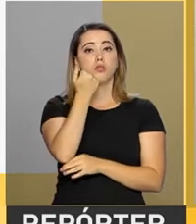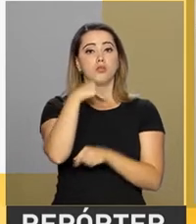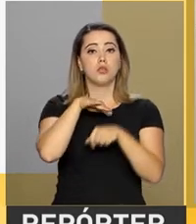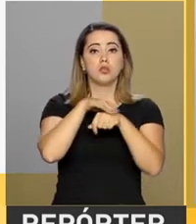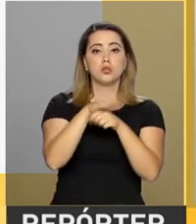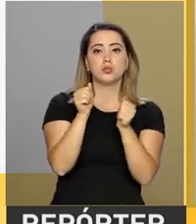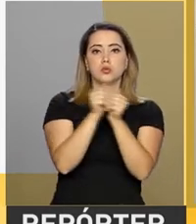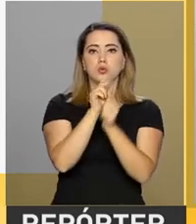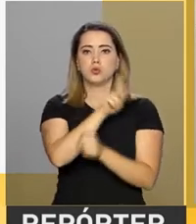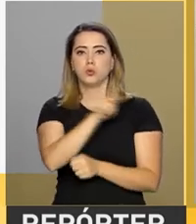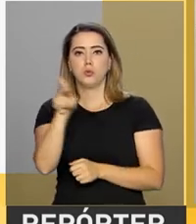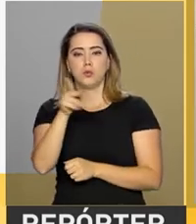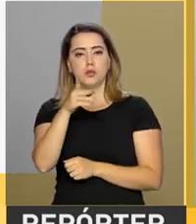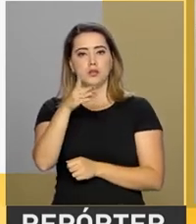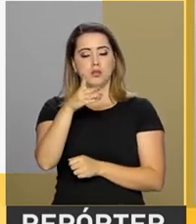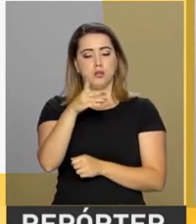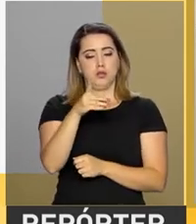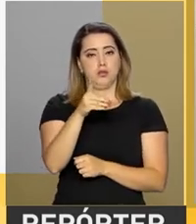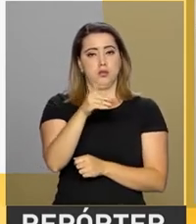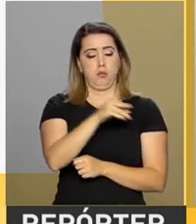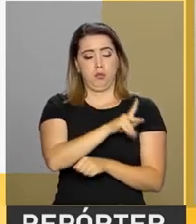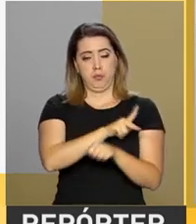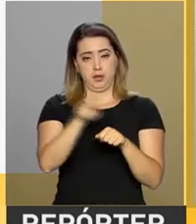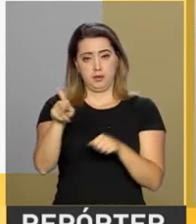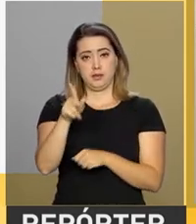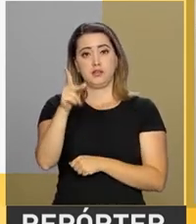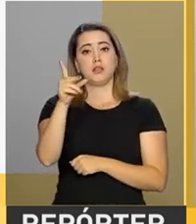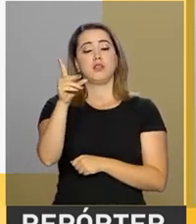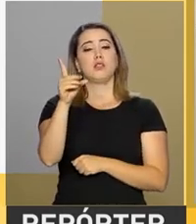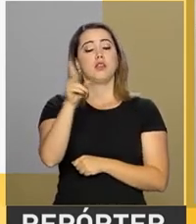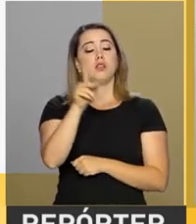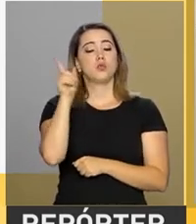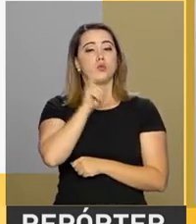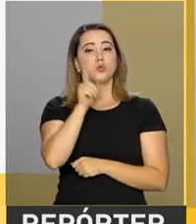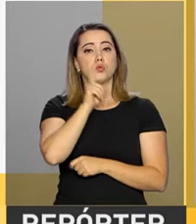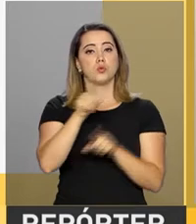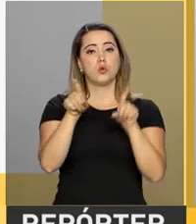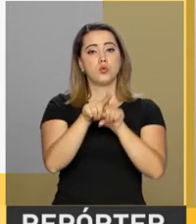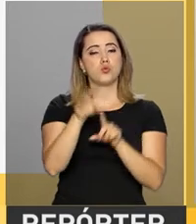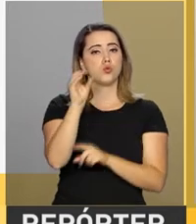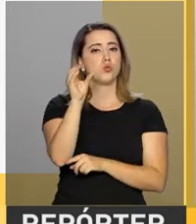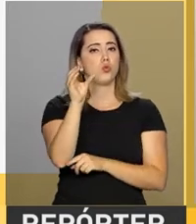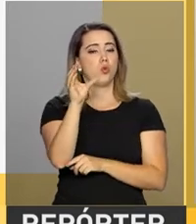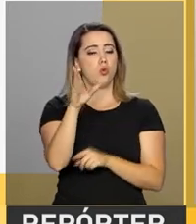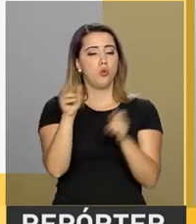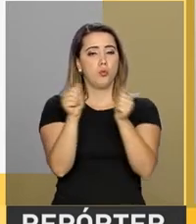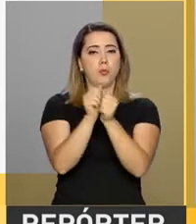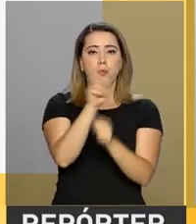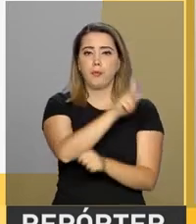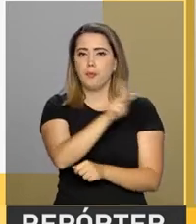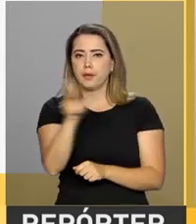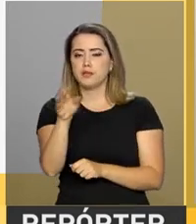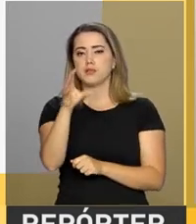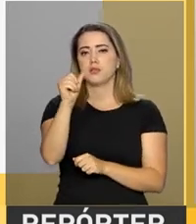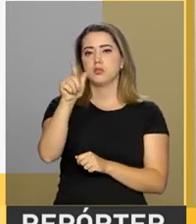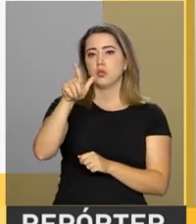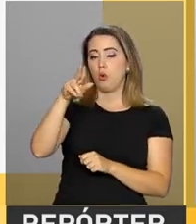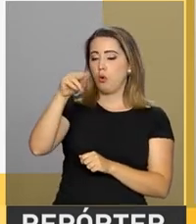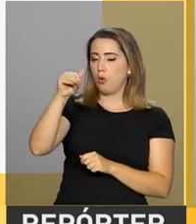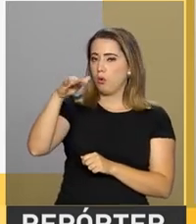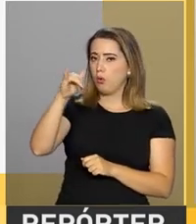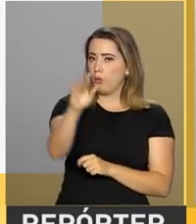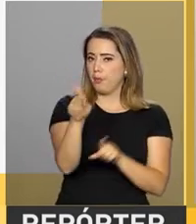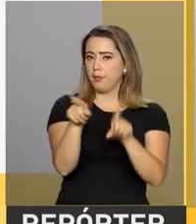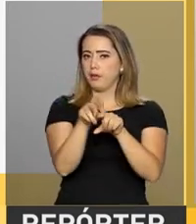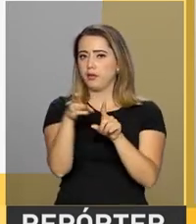com o presidente dos Estados Unidos, Donald Trump, os presidentes da Colômbia, Juan Manuel Santos, e do Panamá, Juan Carlos Varela, e também